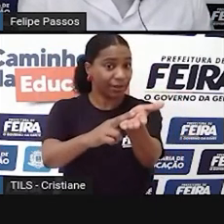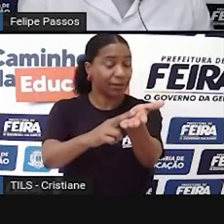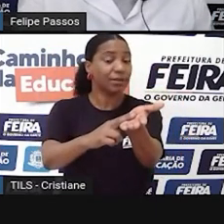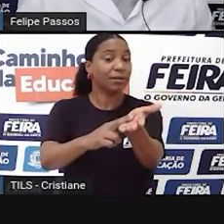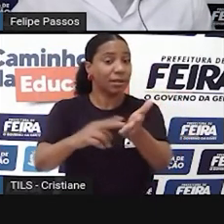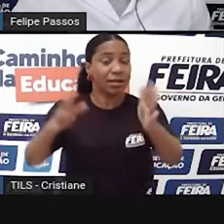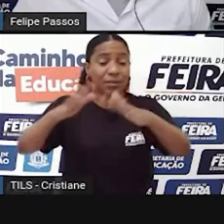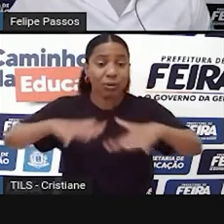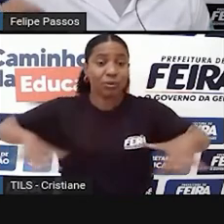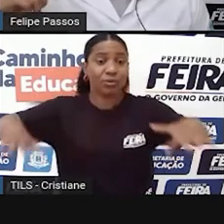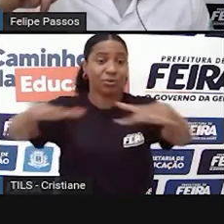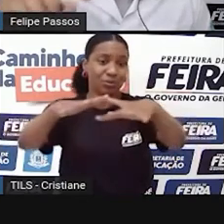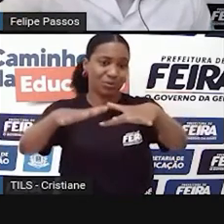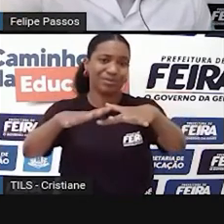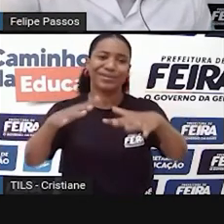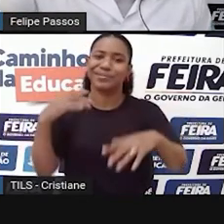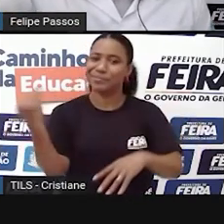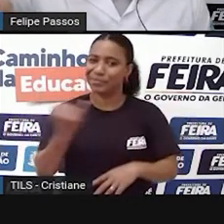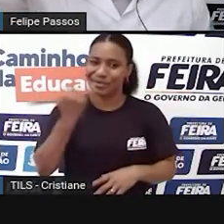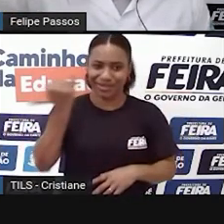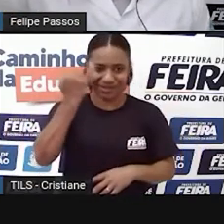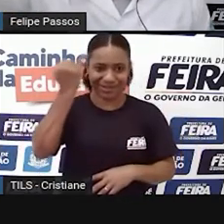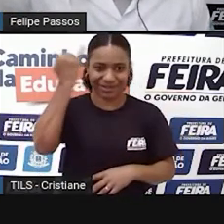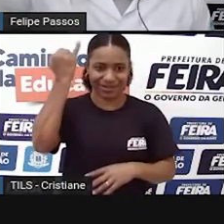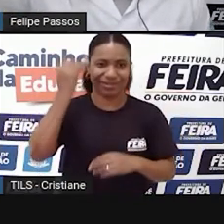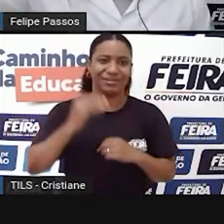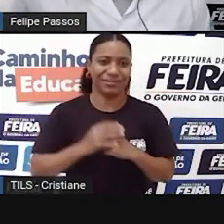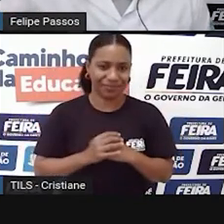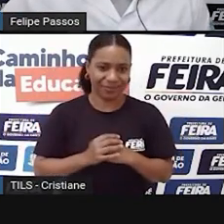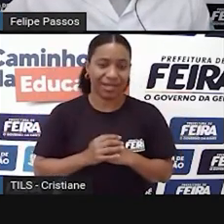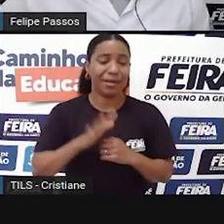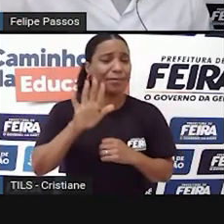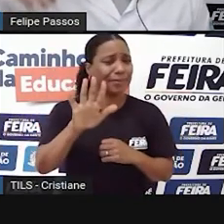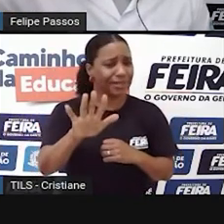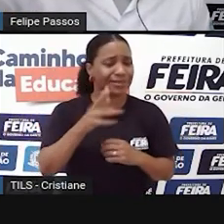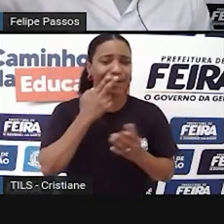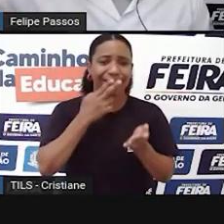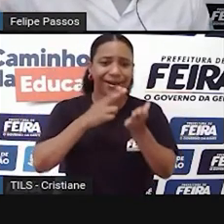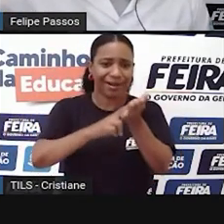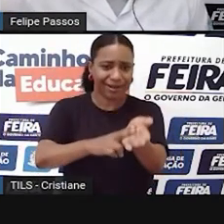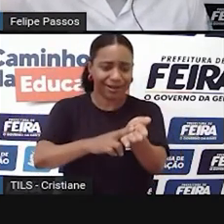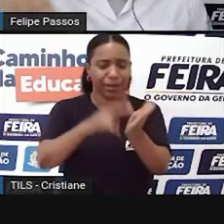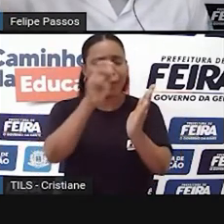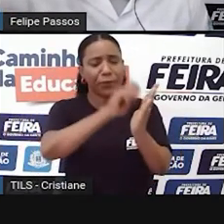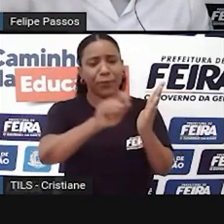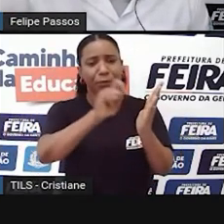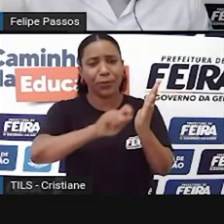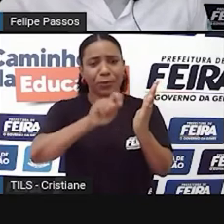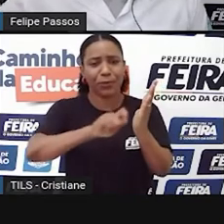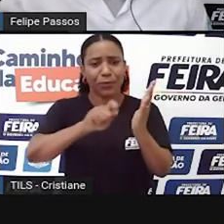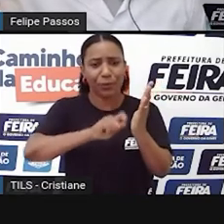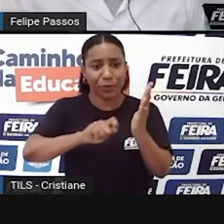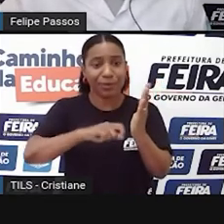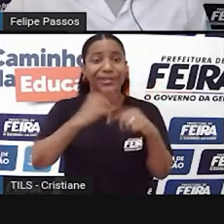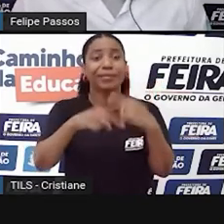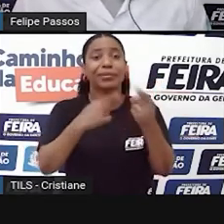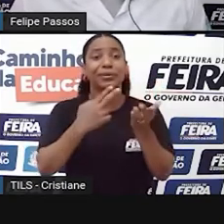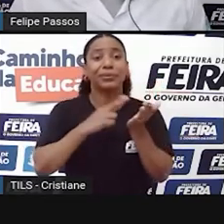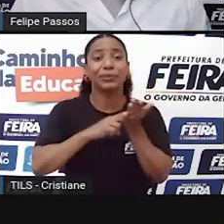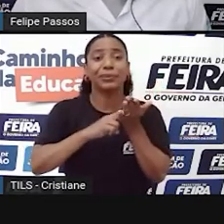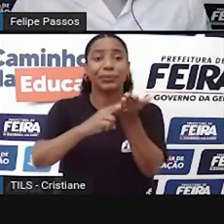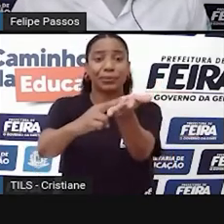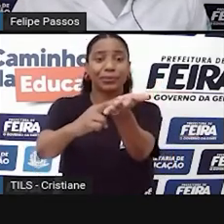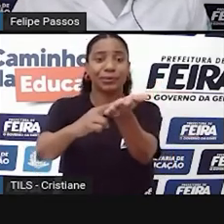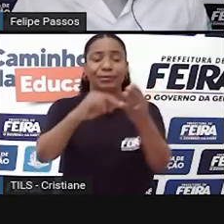aqui hoje, e ela tinha que passar por toda uma viagem, um processo de transporte, de distribuição, até chegar